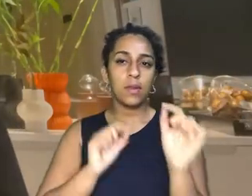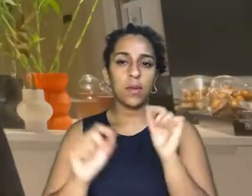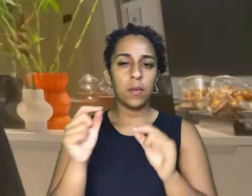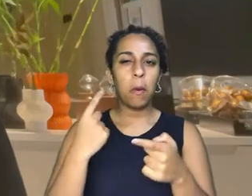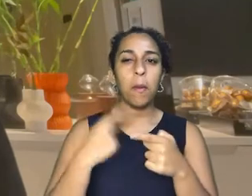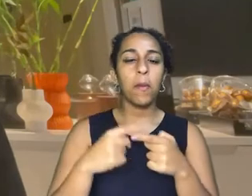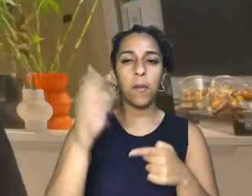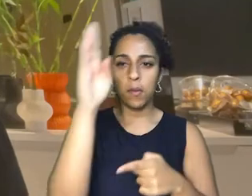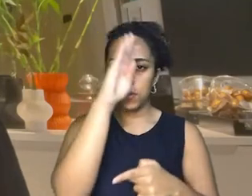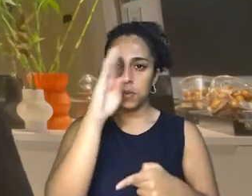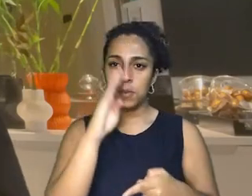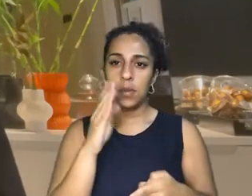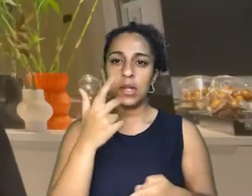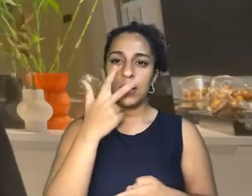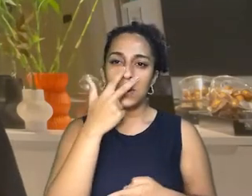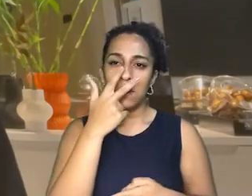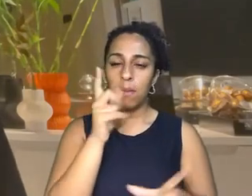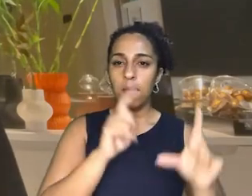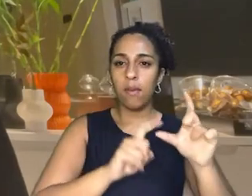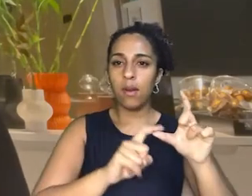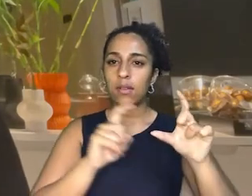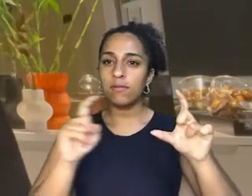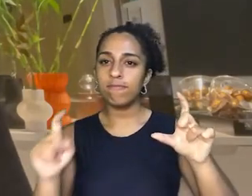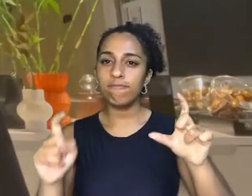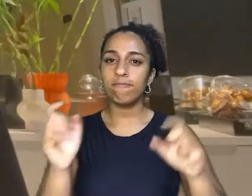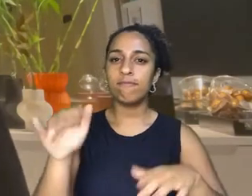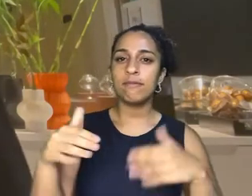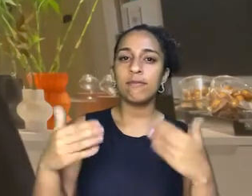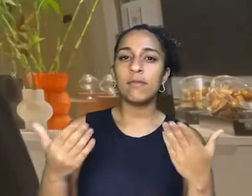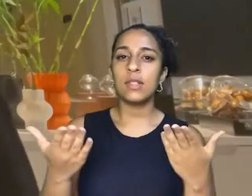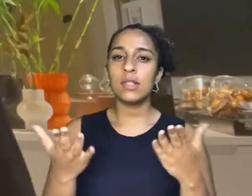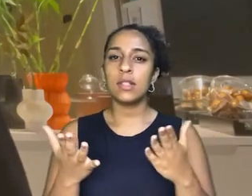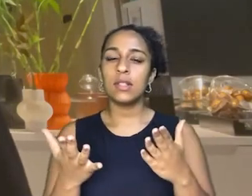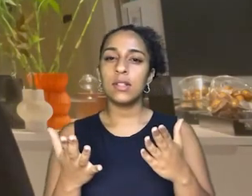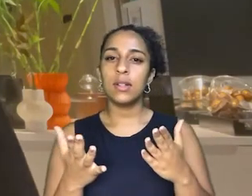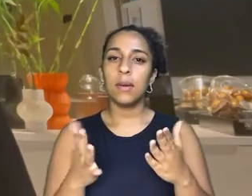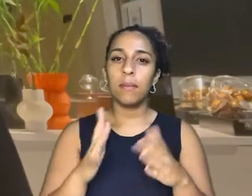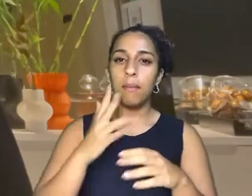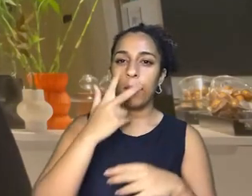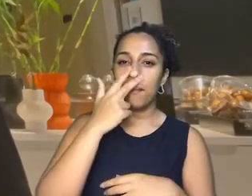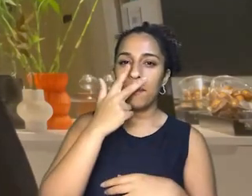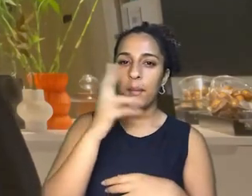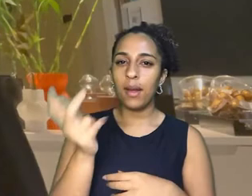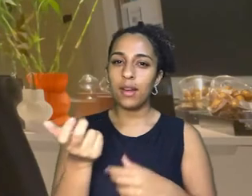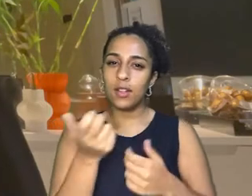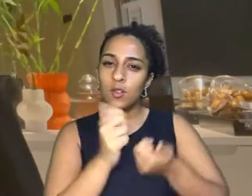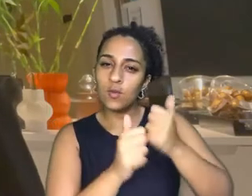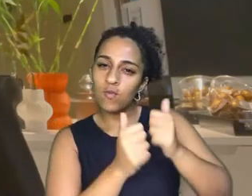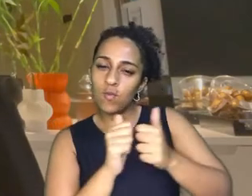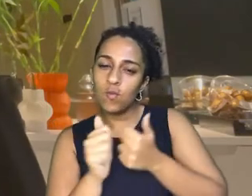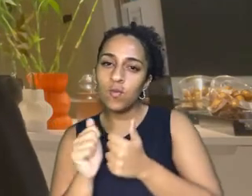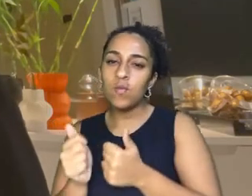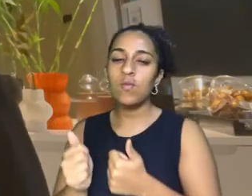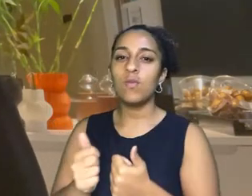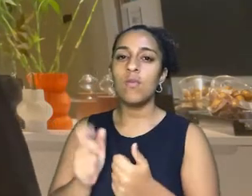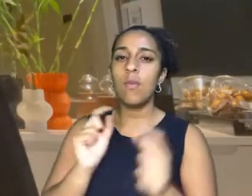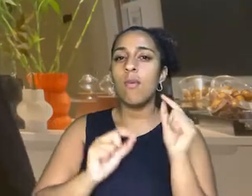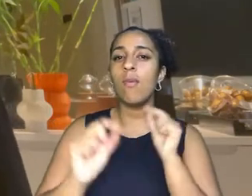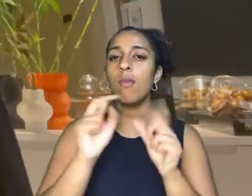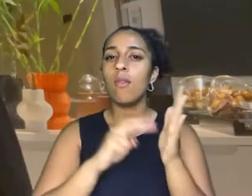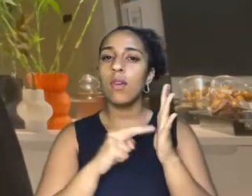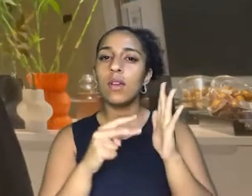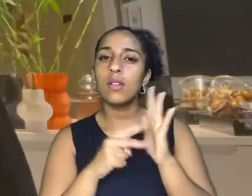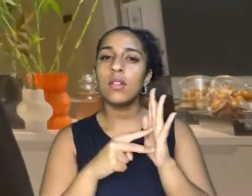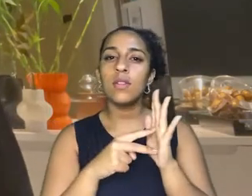se enquadra com a independência dentro do cenário internacional, e passa a um jogador dentro desse cenário internacional. O que